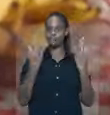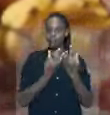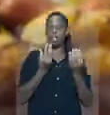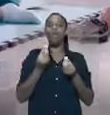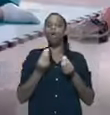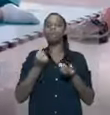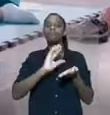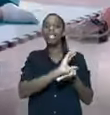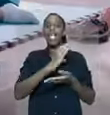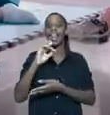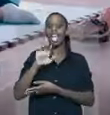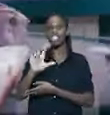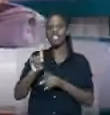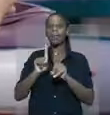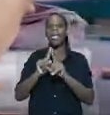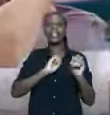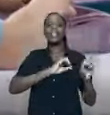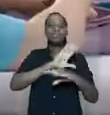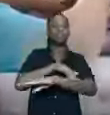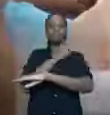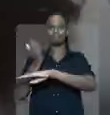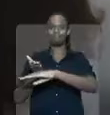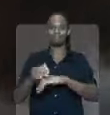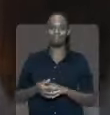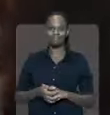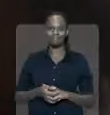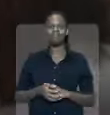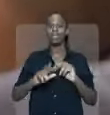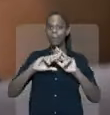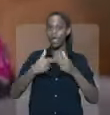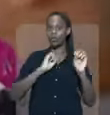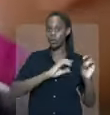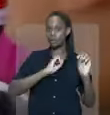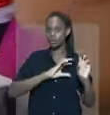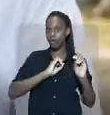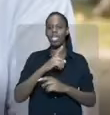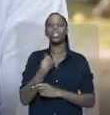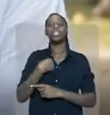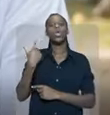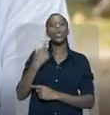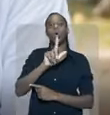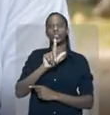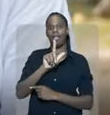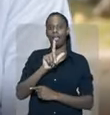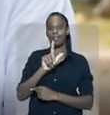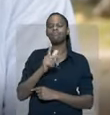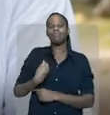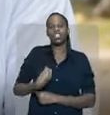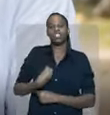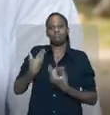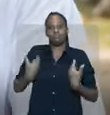vida das famílias investindo em creches e ensino em tempo integral. Bom dia, professor! É pela educação